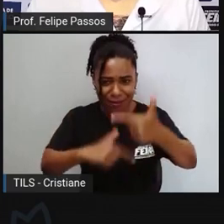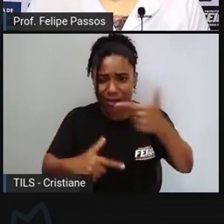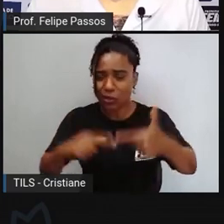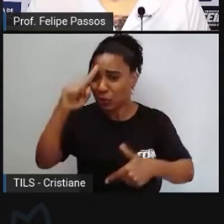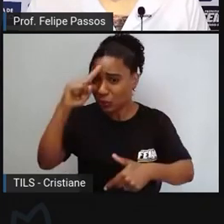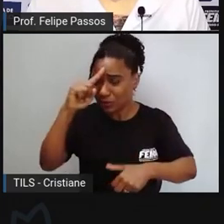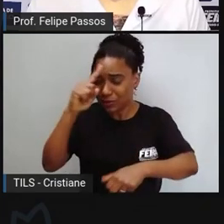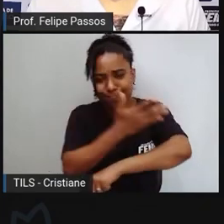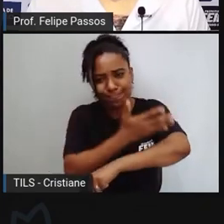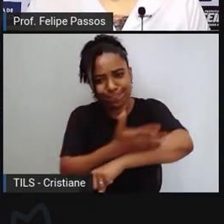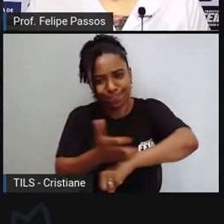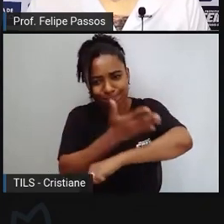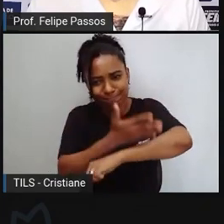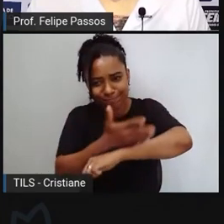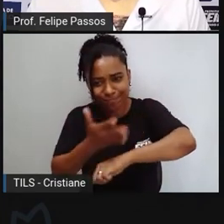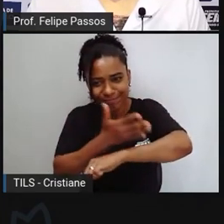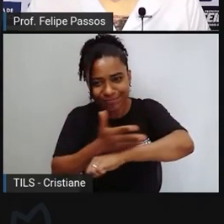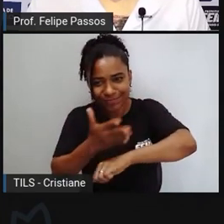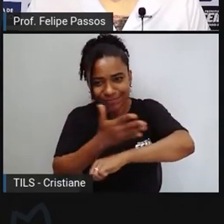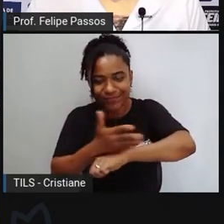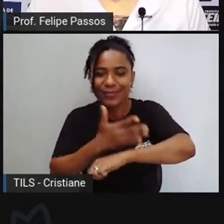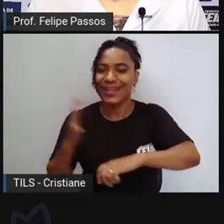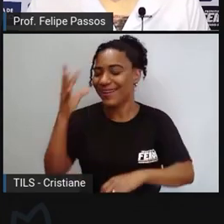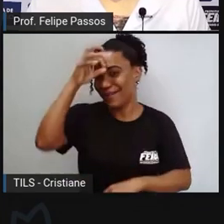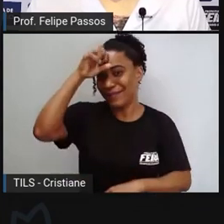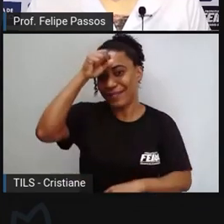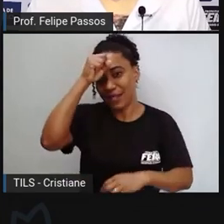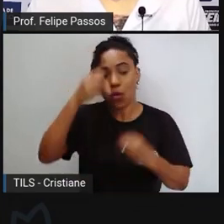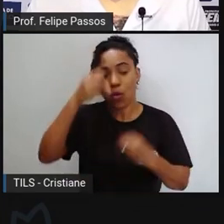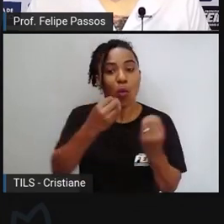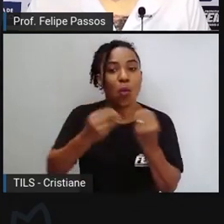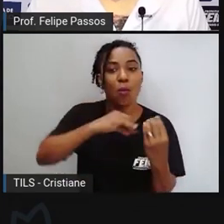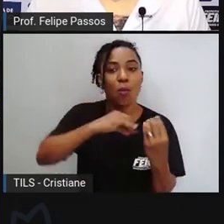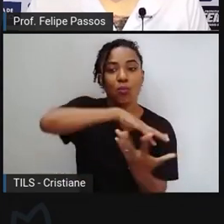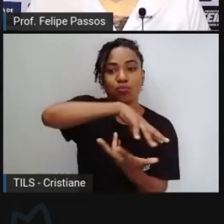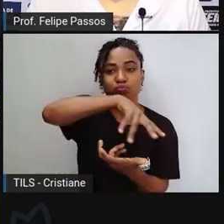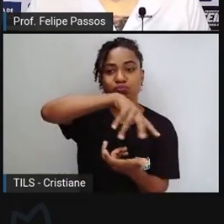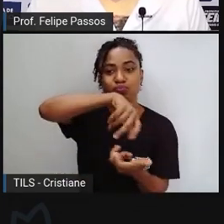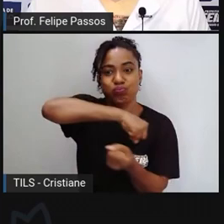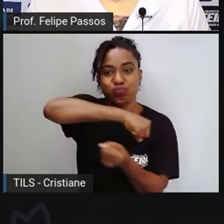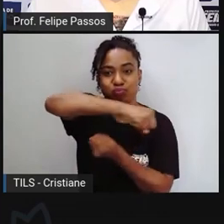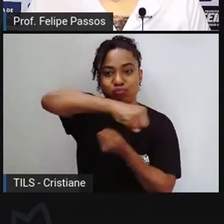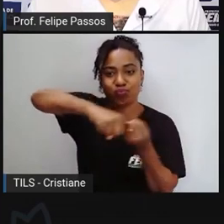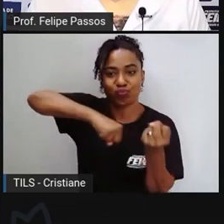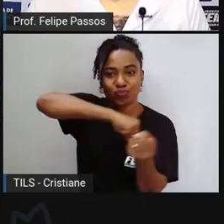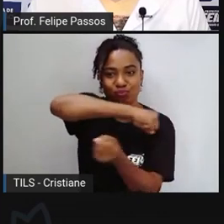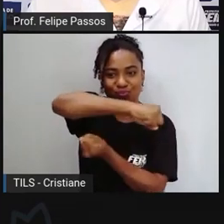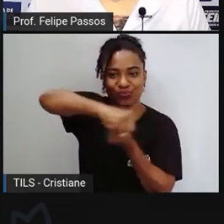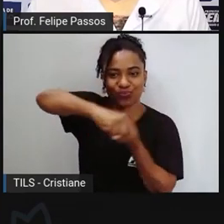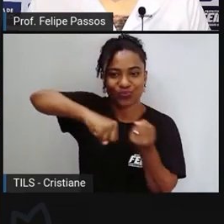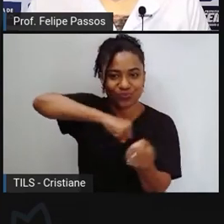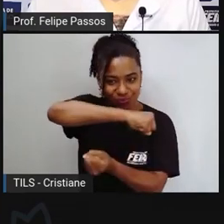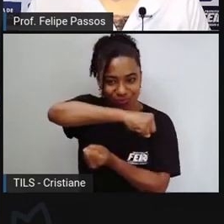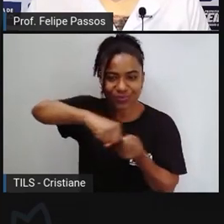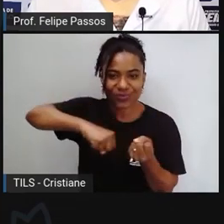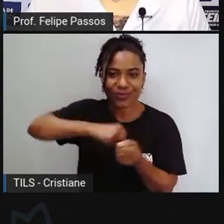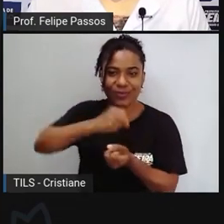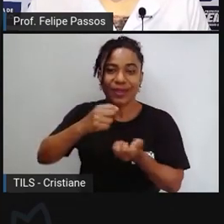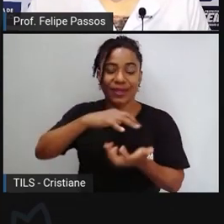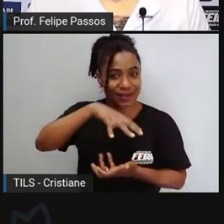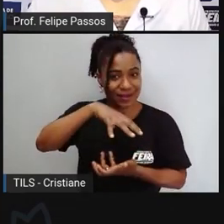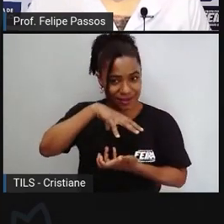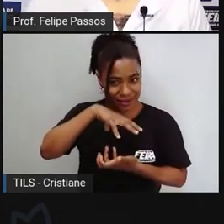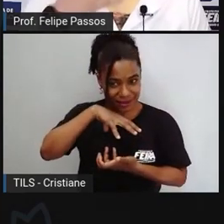para a sustentabilidade. Estive também na Companhia Alcoquímica